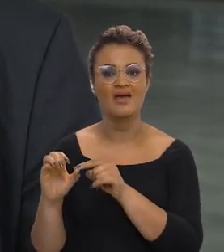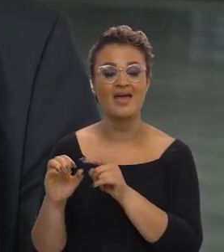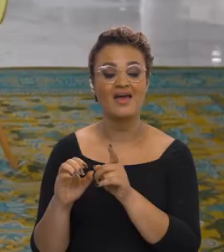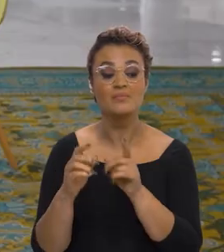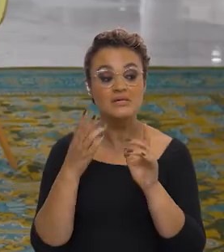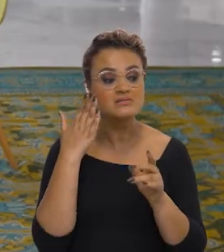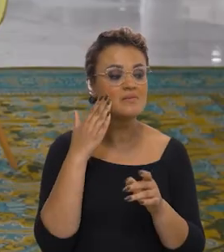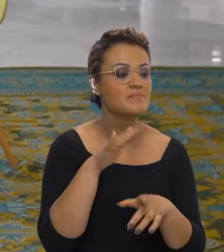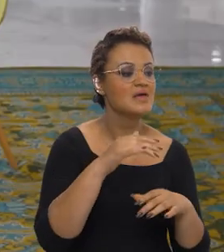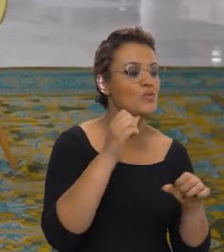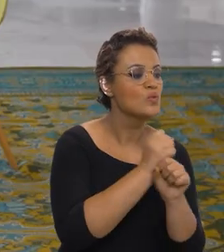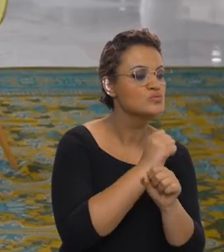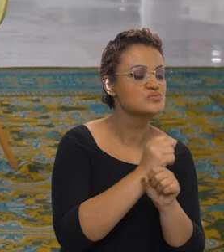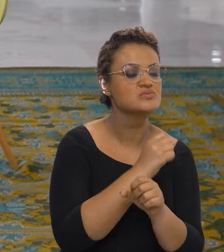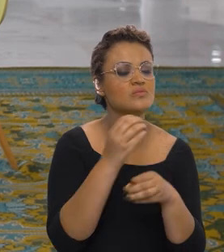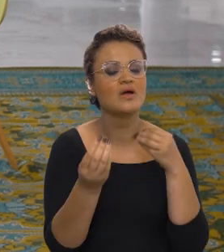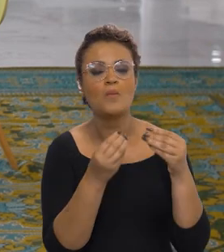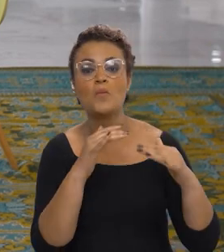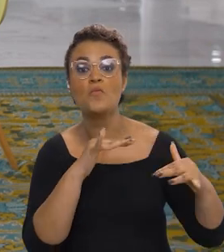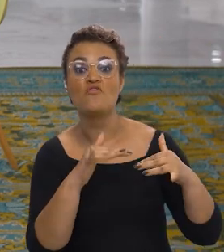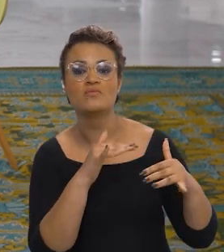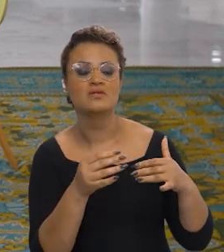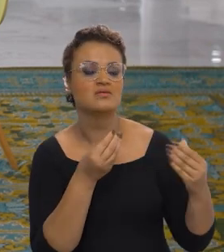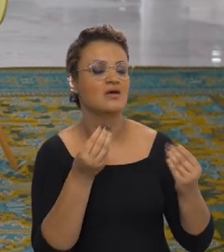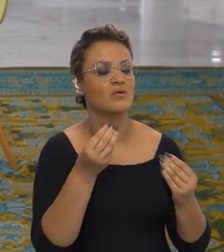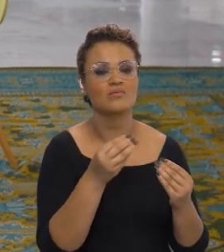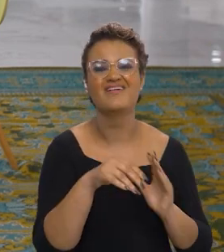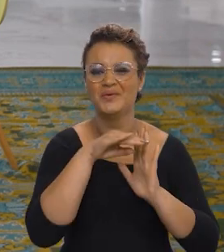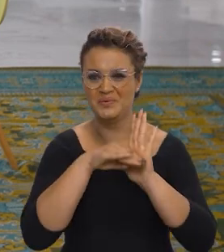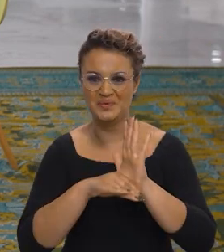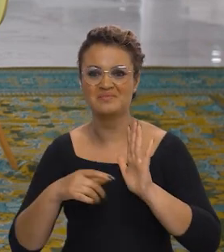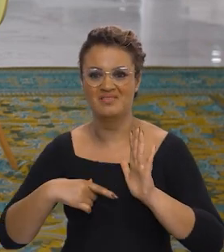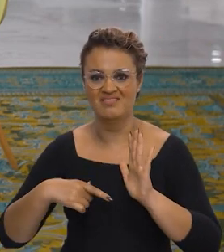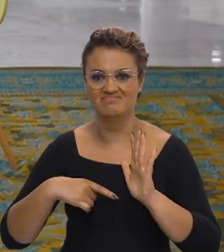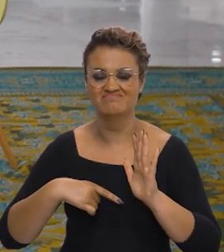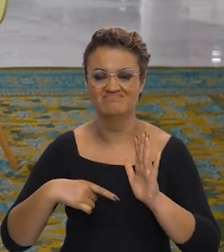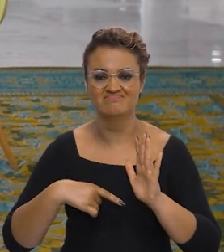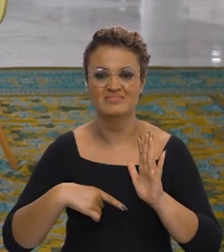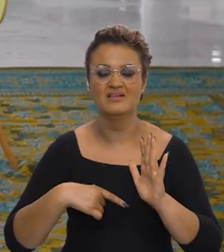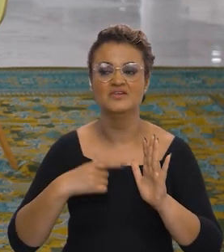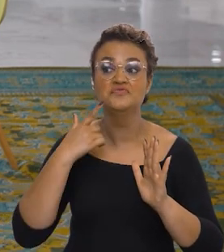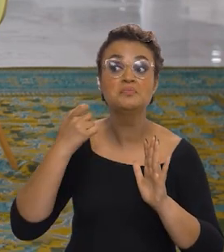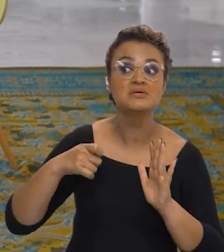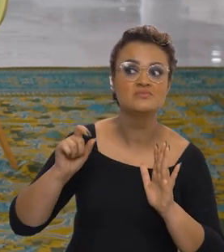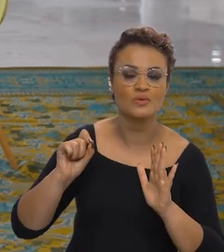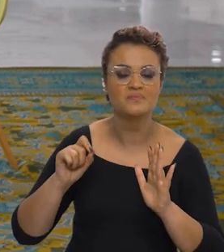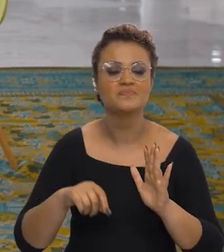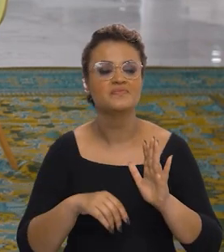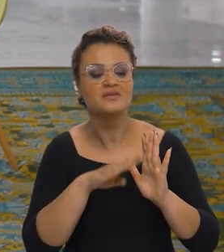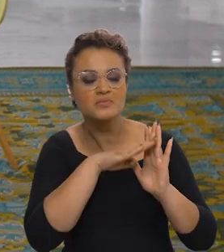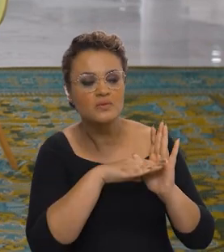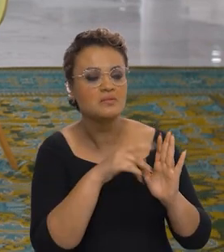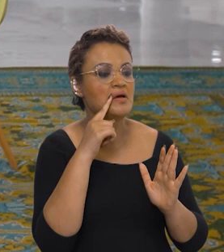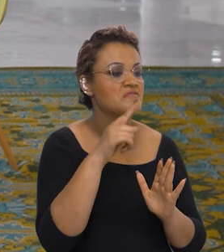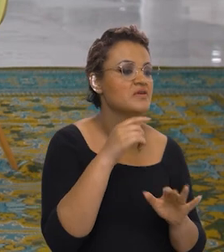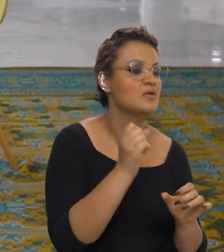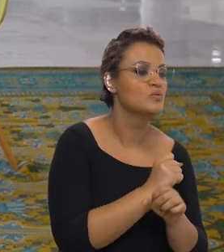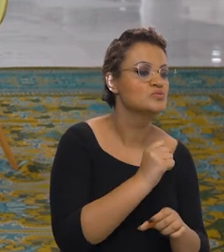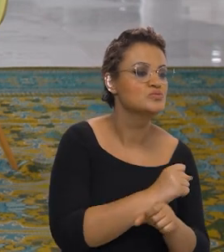das obras, né? Elas têm um cronograma, têm uma perspectiva. E a medida que elas forem acontecendo,